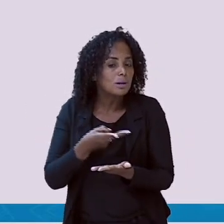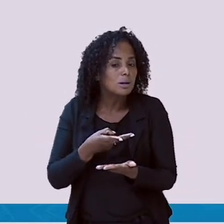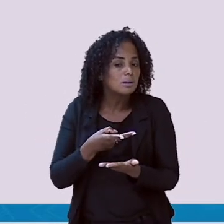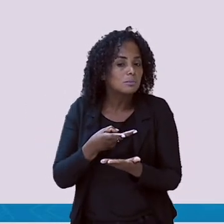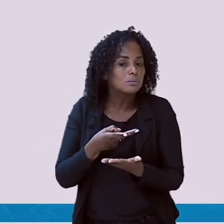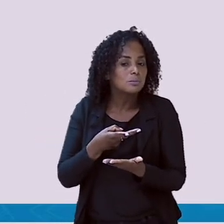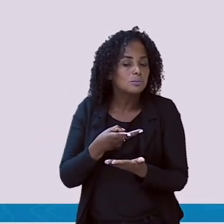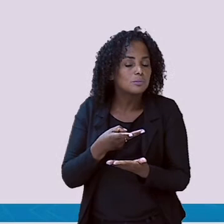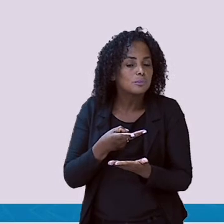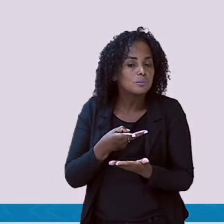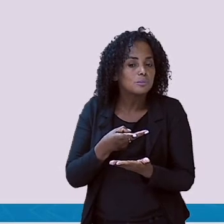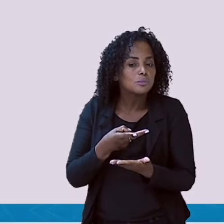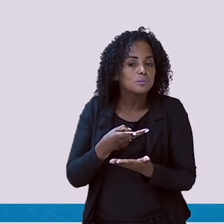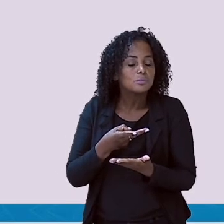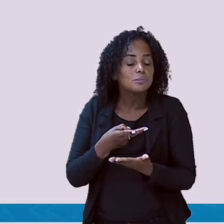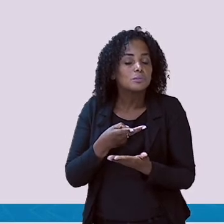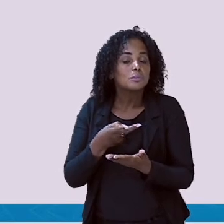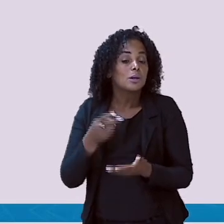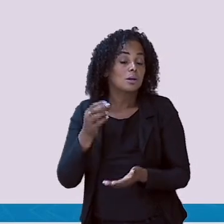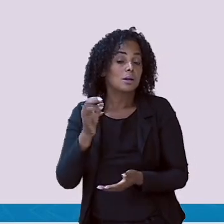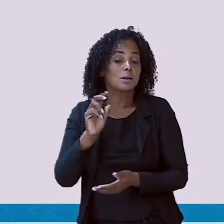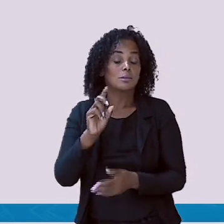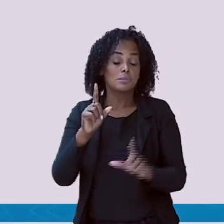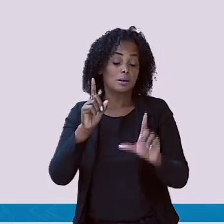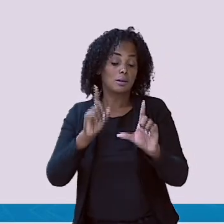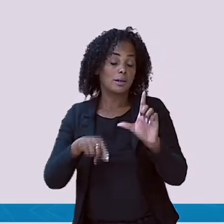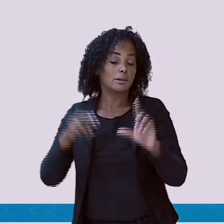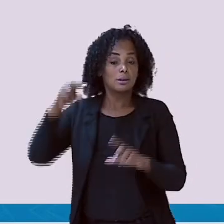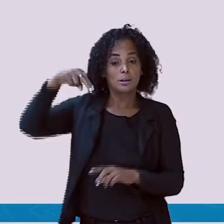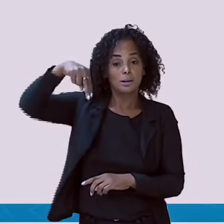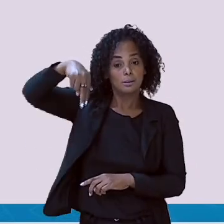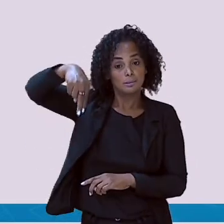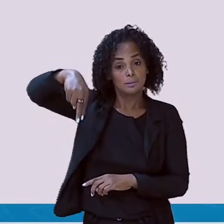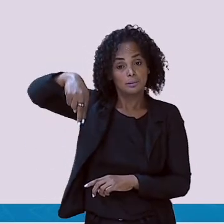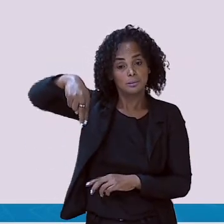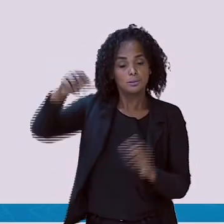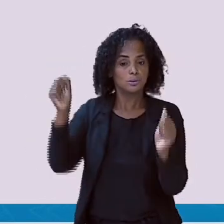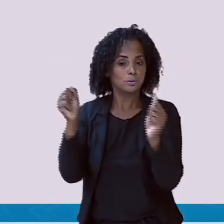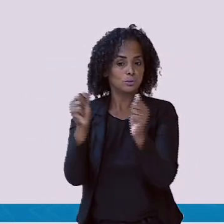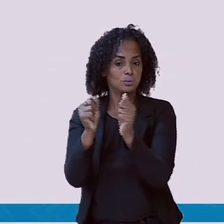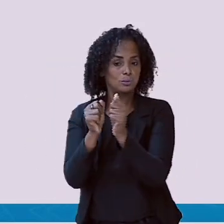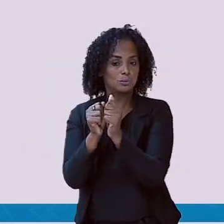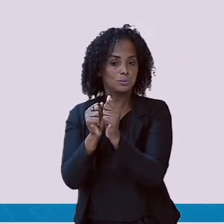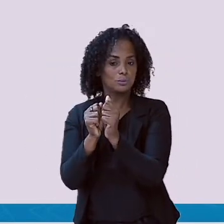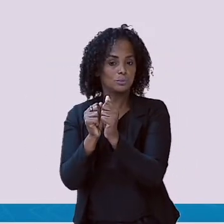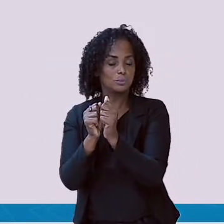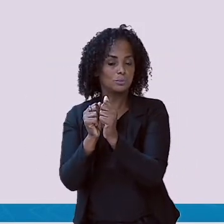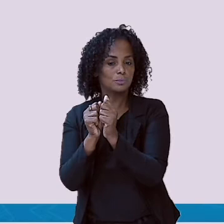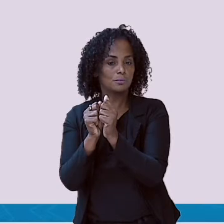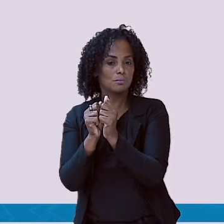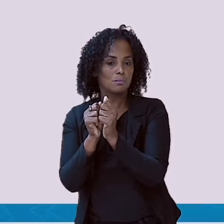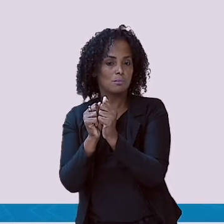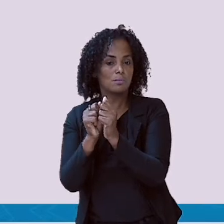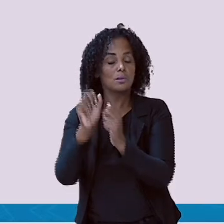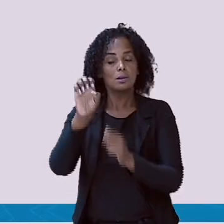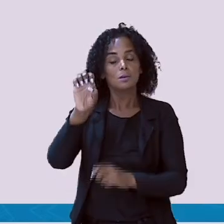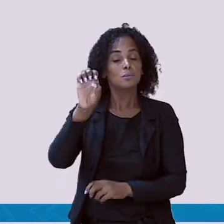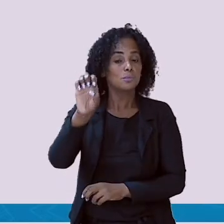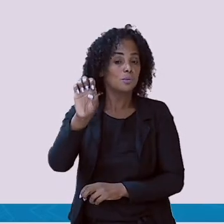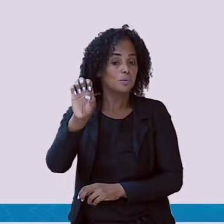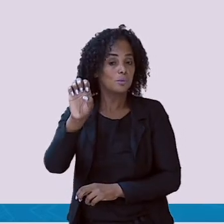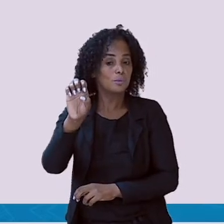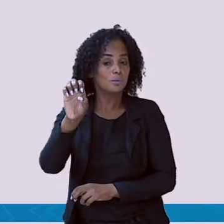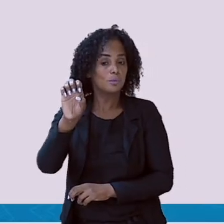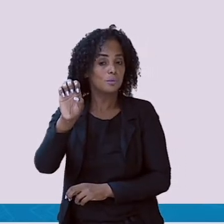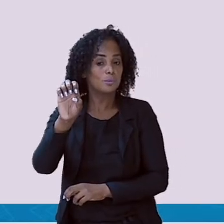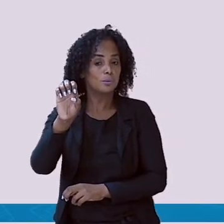A letra N juntinho com a letra E. Vamos procurar? Aqui eu tenho a sílaba Lá. Não é